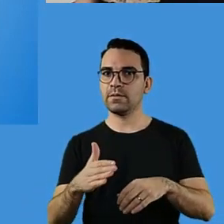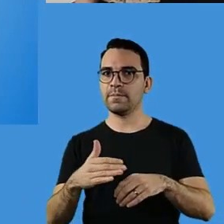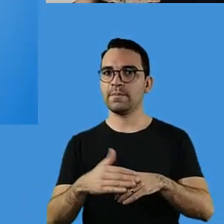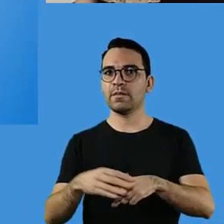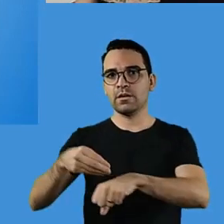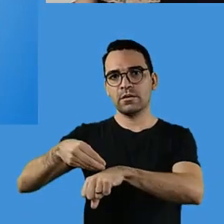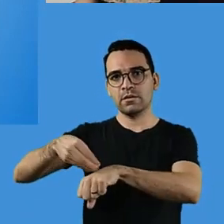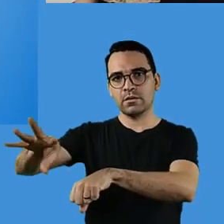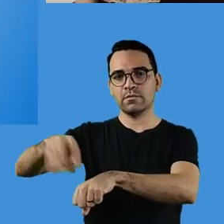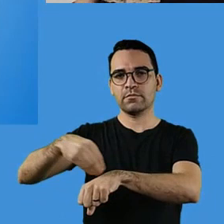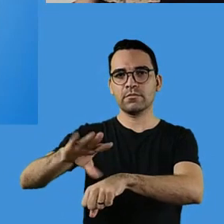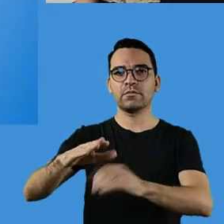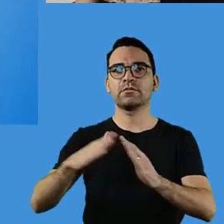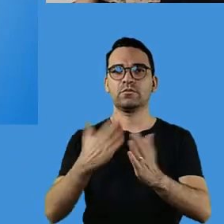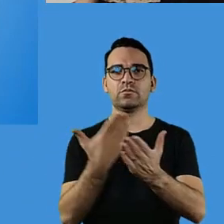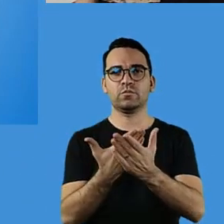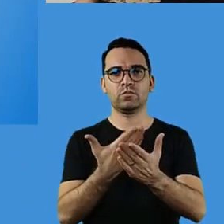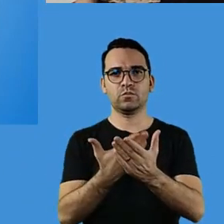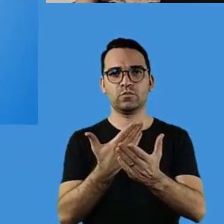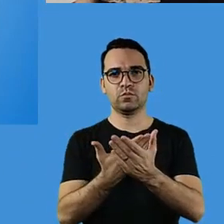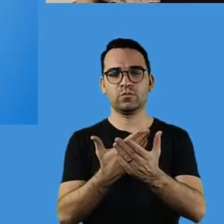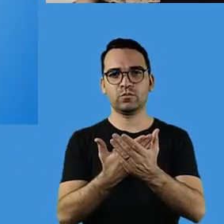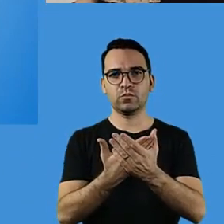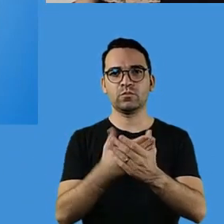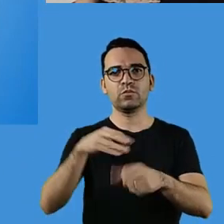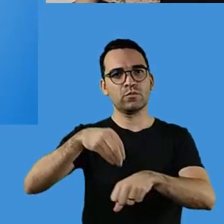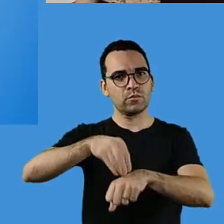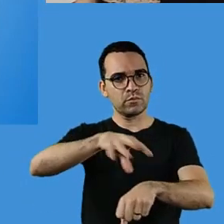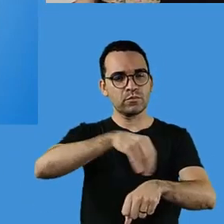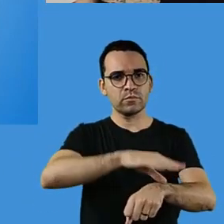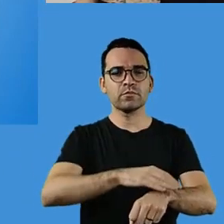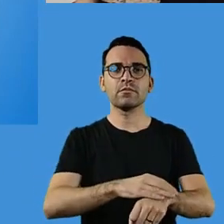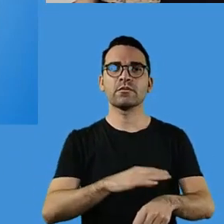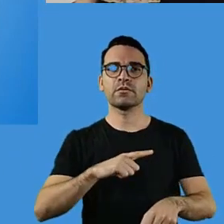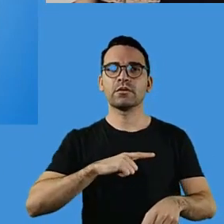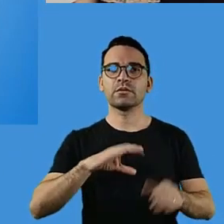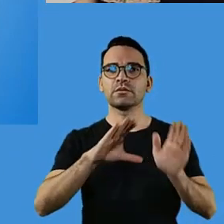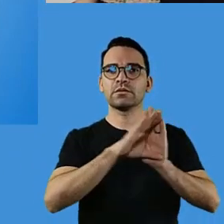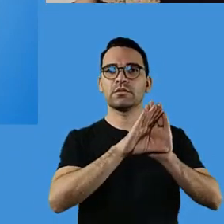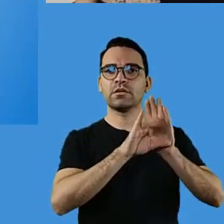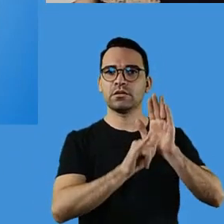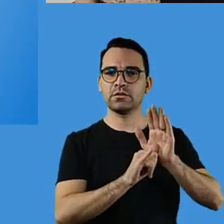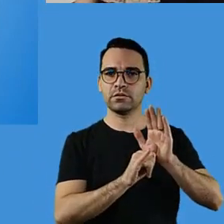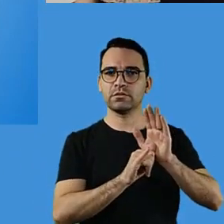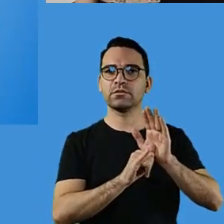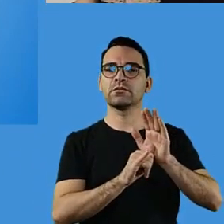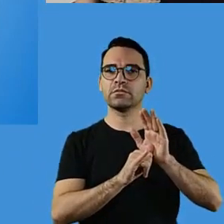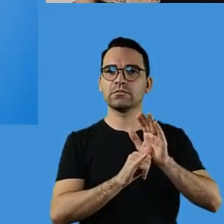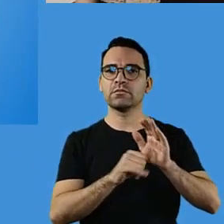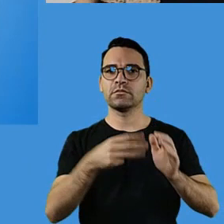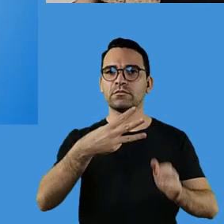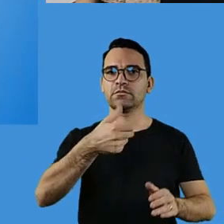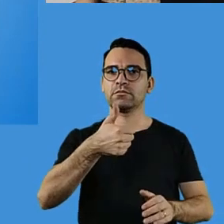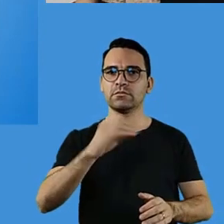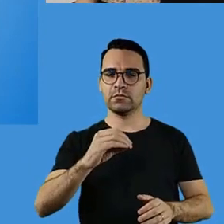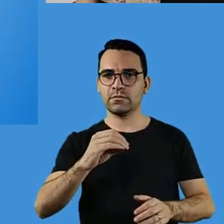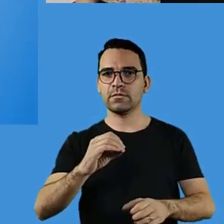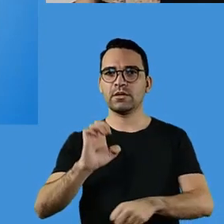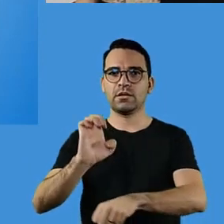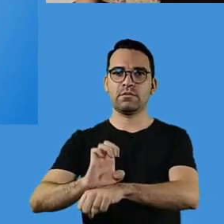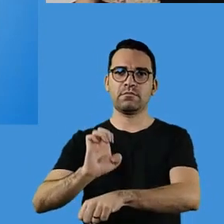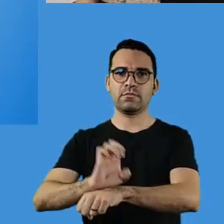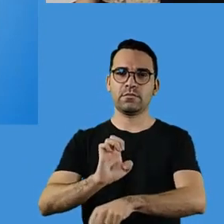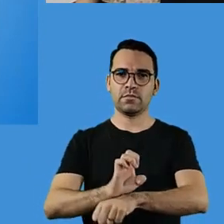encaminhamos para as unidades escolares, por meio da CI circular 310